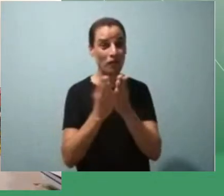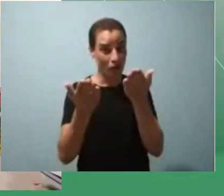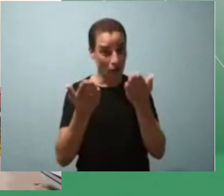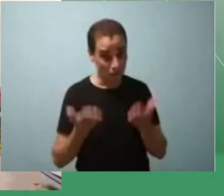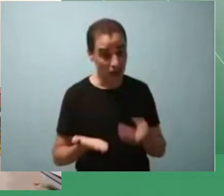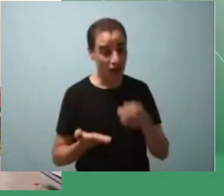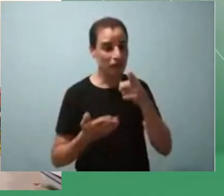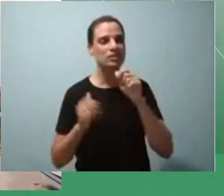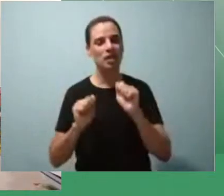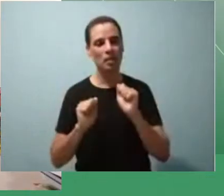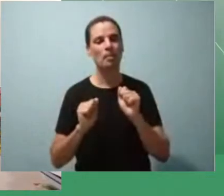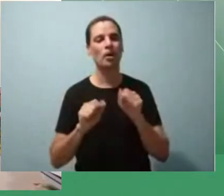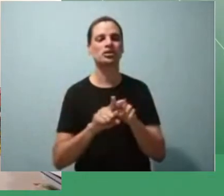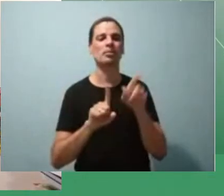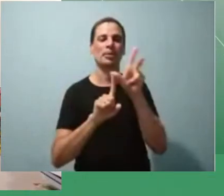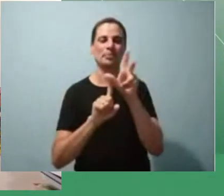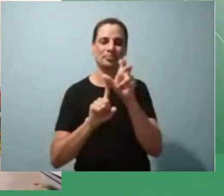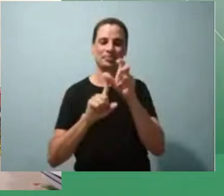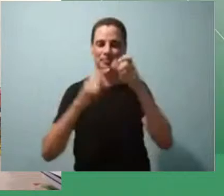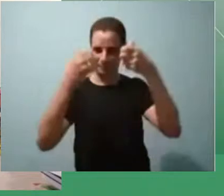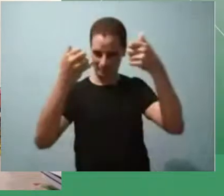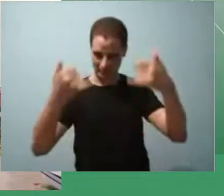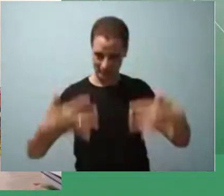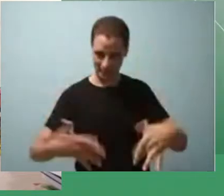autodescrição, tá bom?